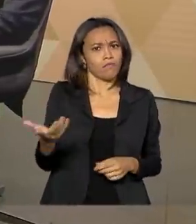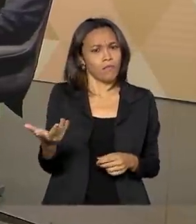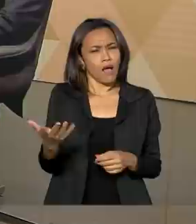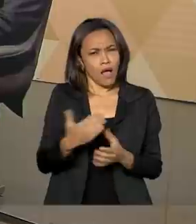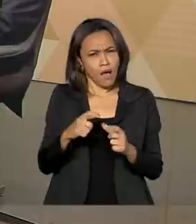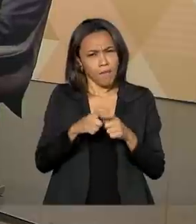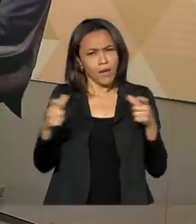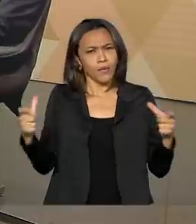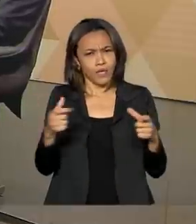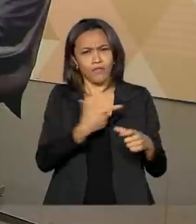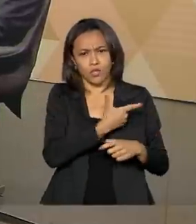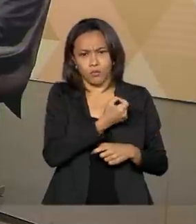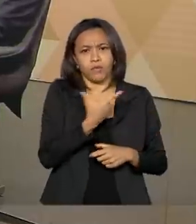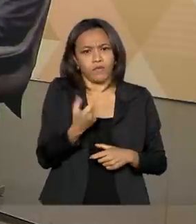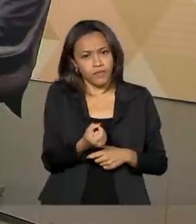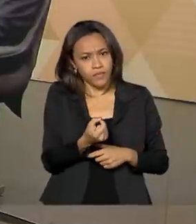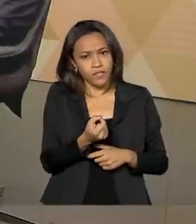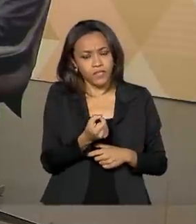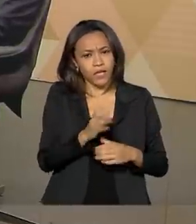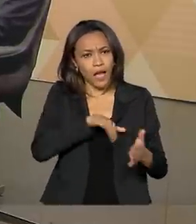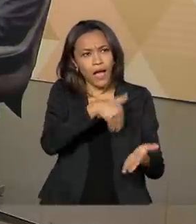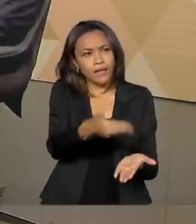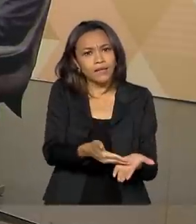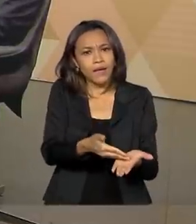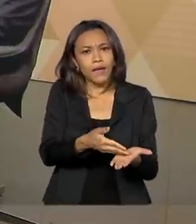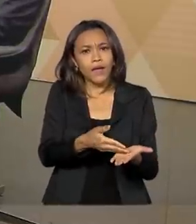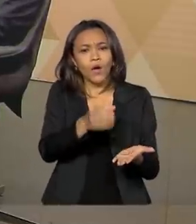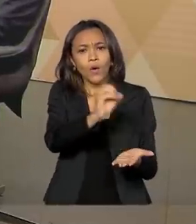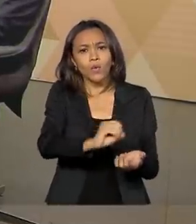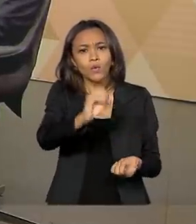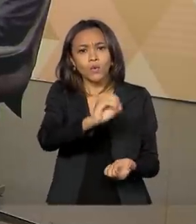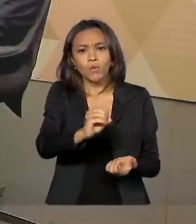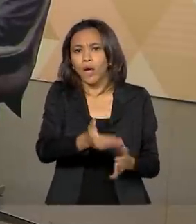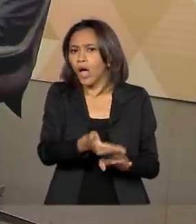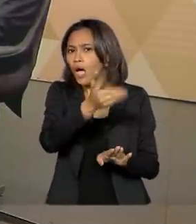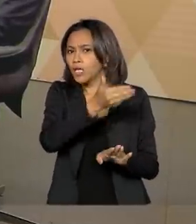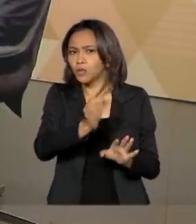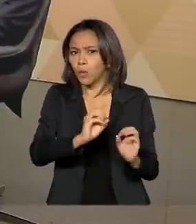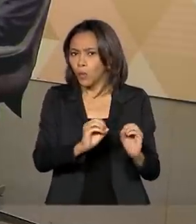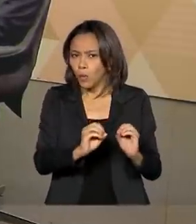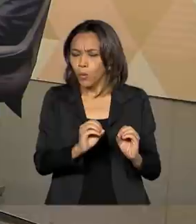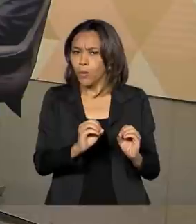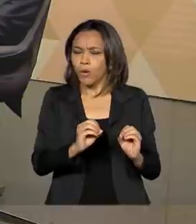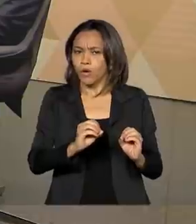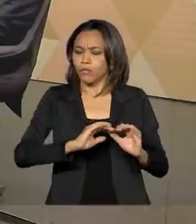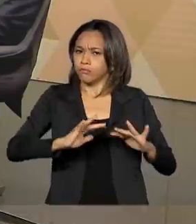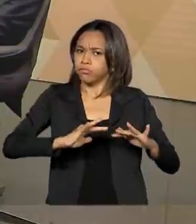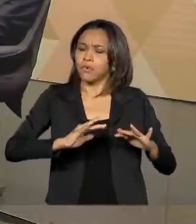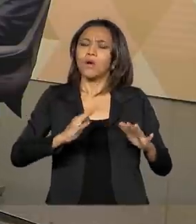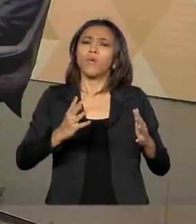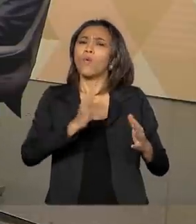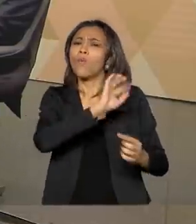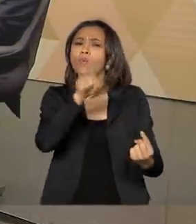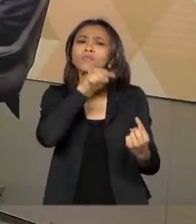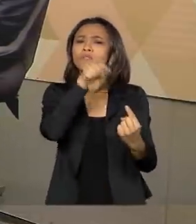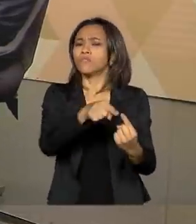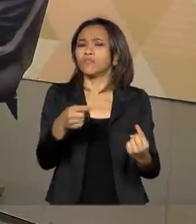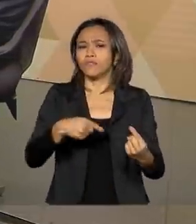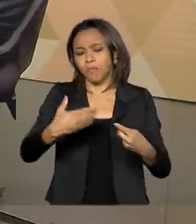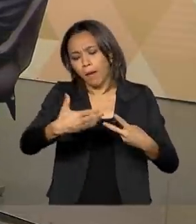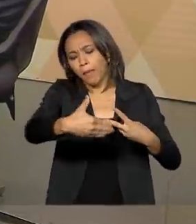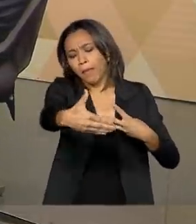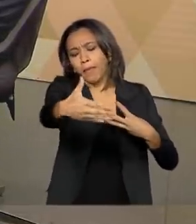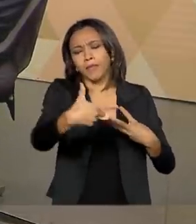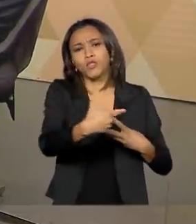concentrou em 2020 até outubro de 2019, eles não eram tão intensos, né? E quais são as metas? Tem metas para